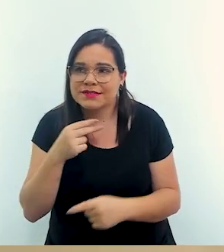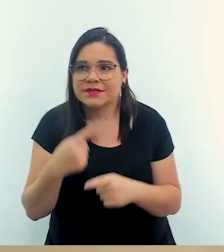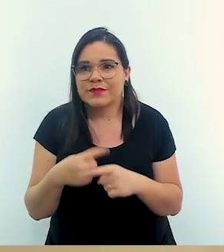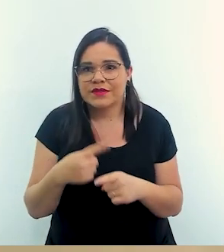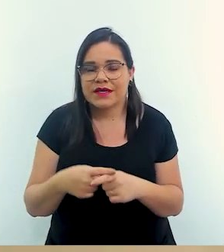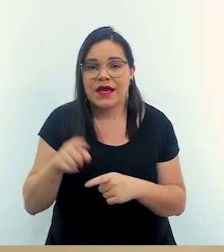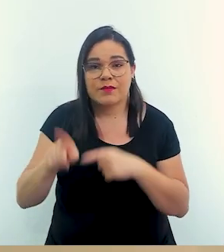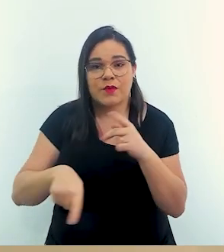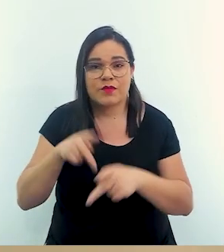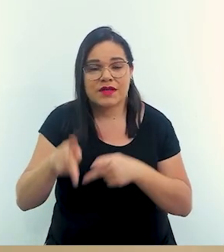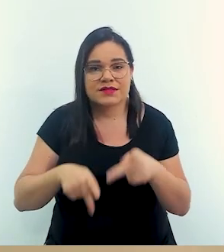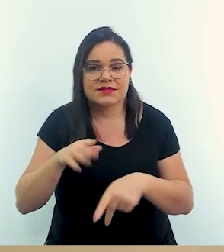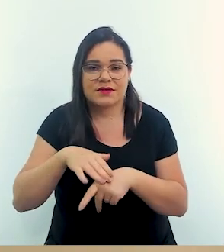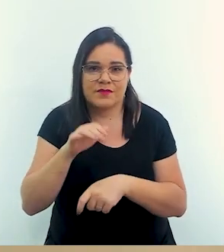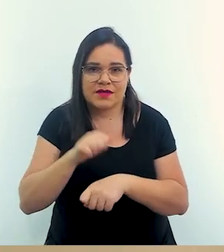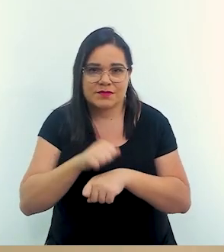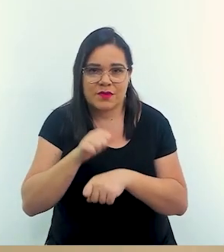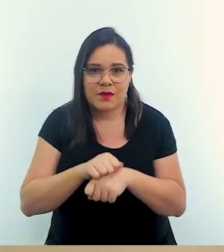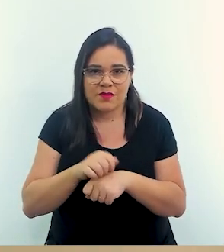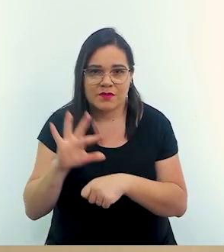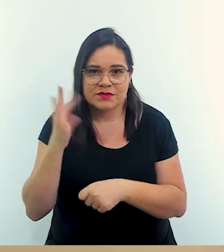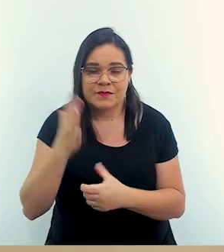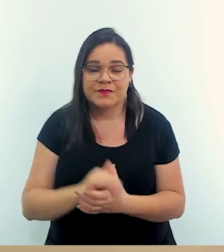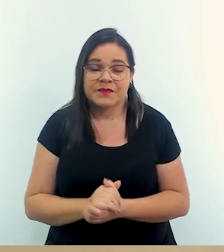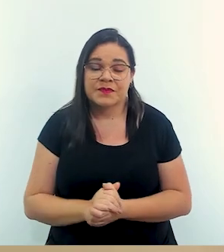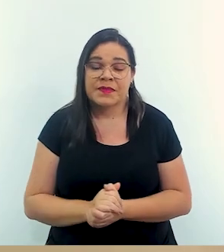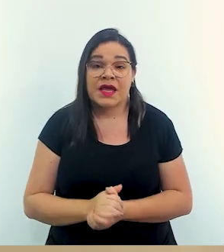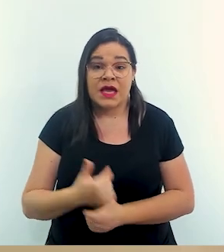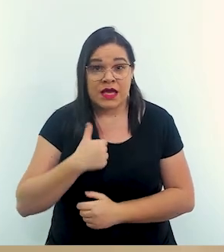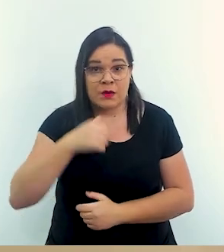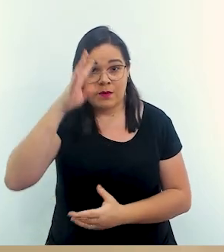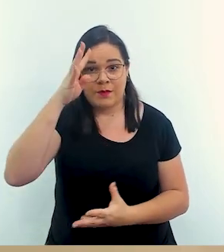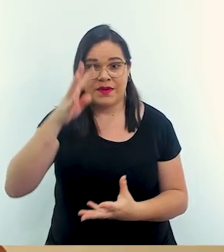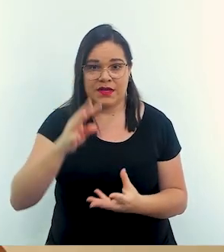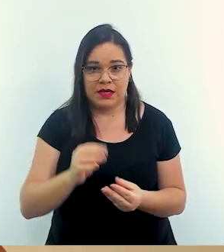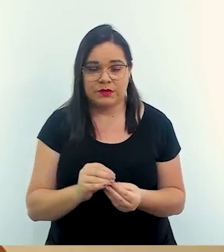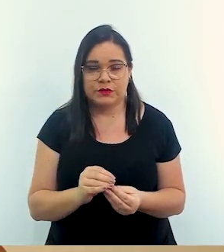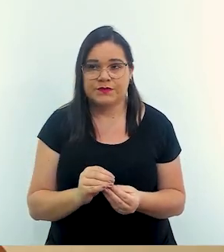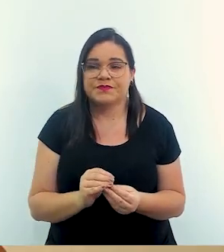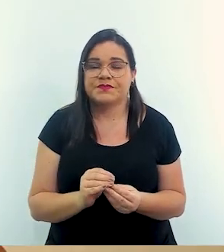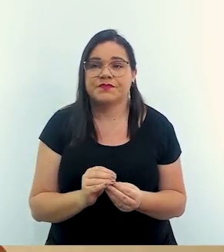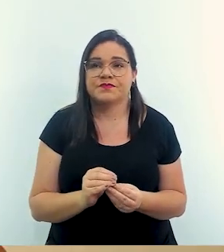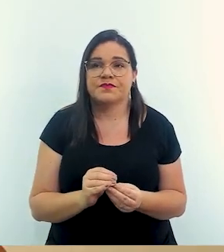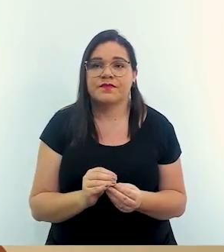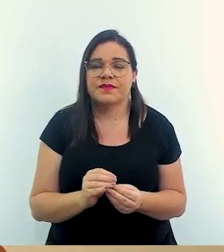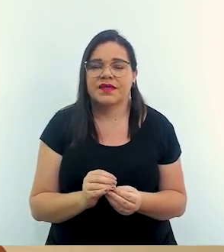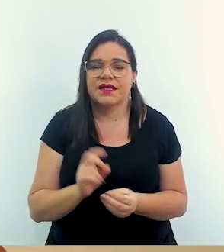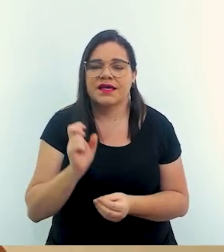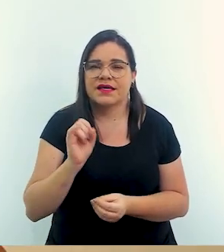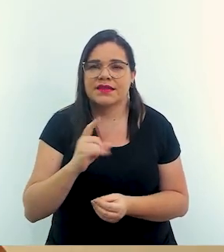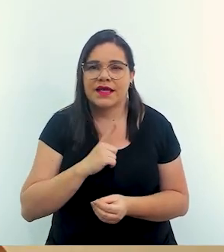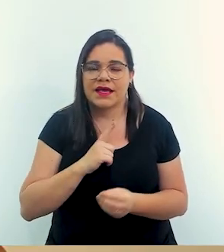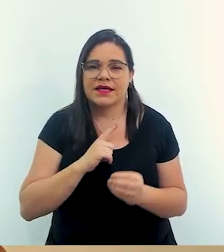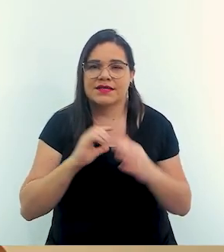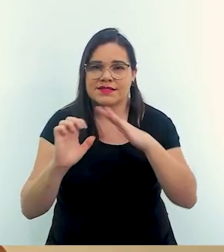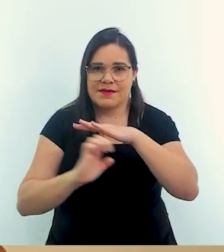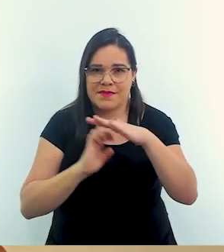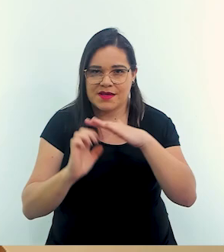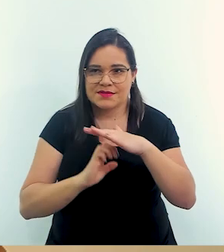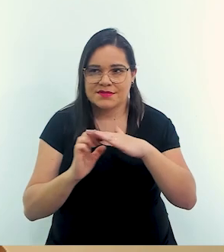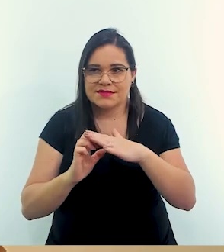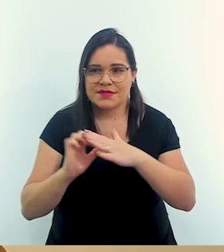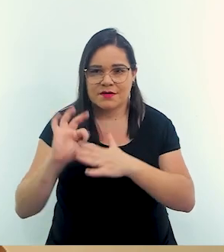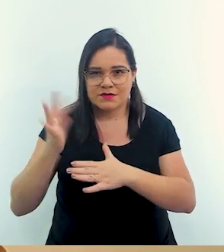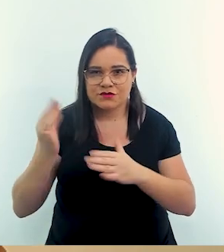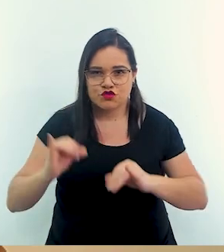porque são populações mais vulneráveis que foram atingidas eu entendo que quando a gente tem um um empresariado